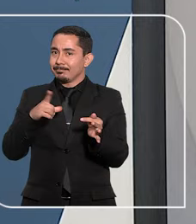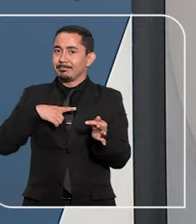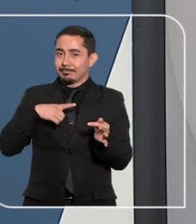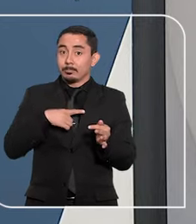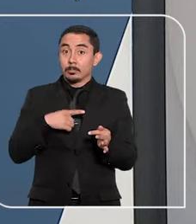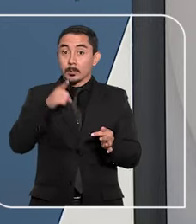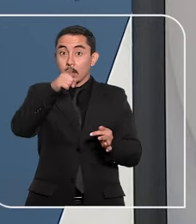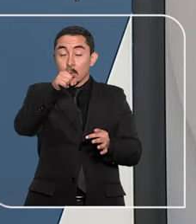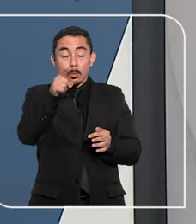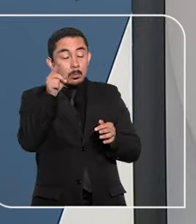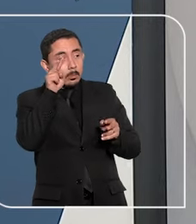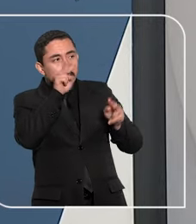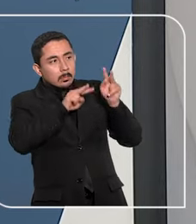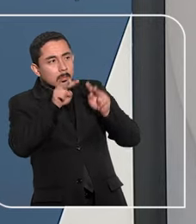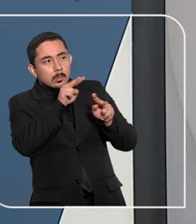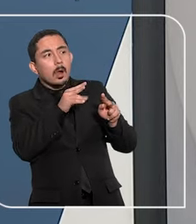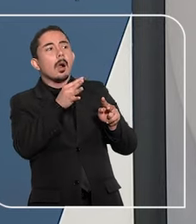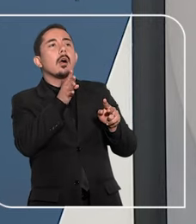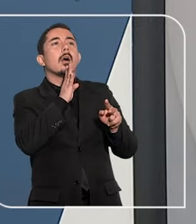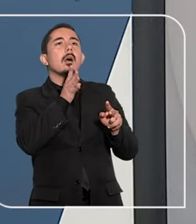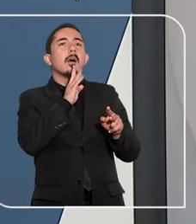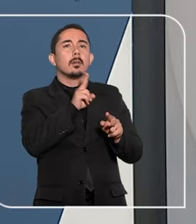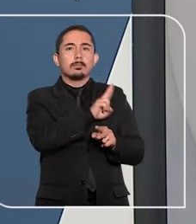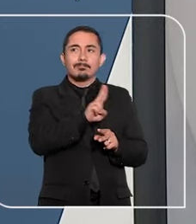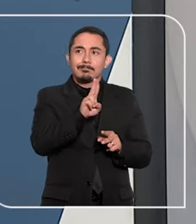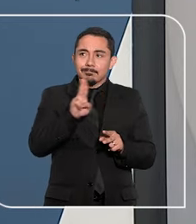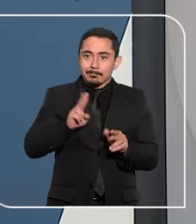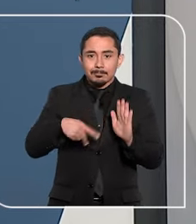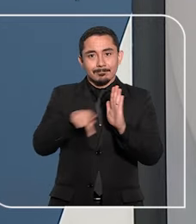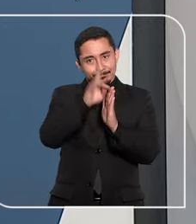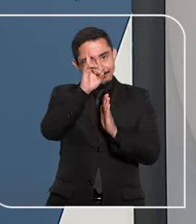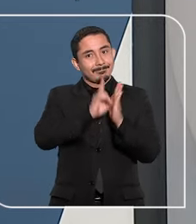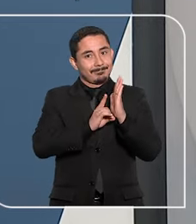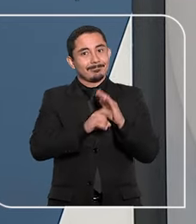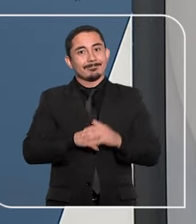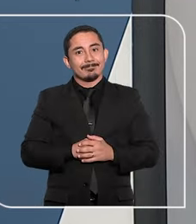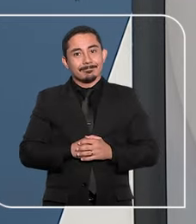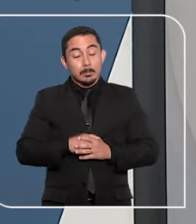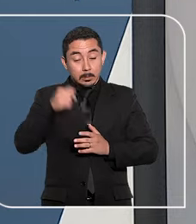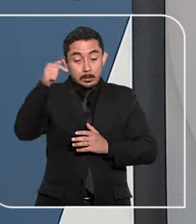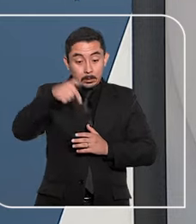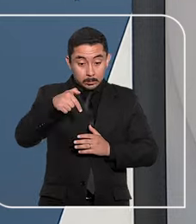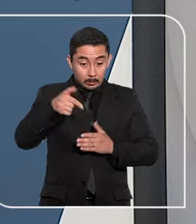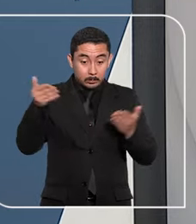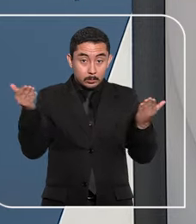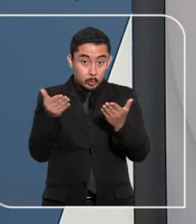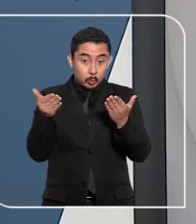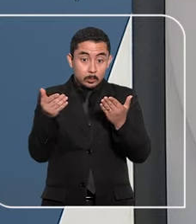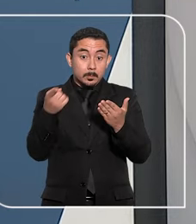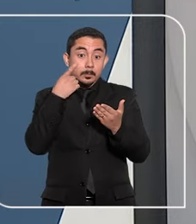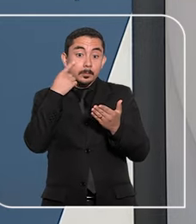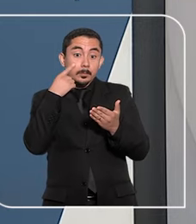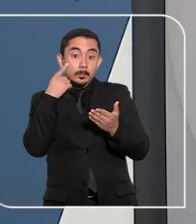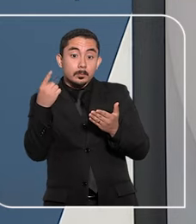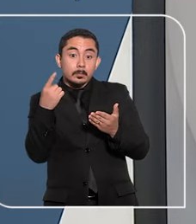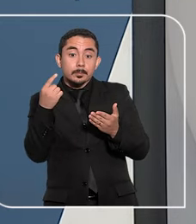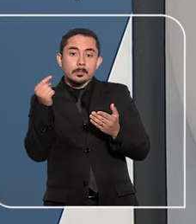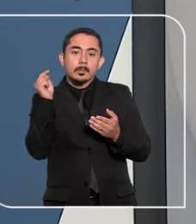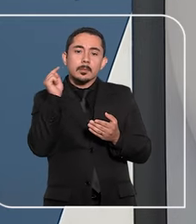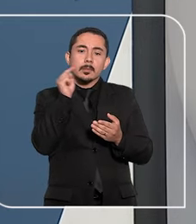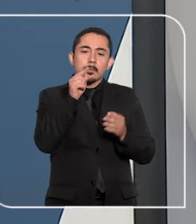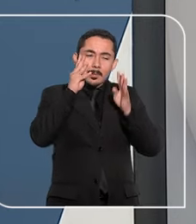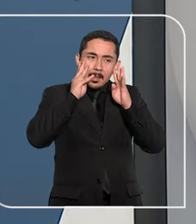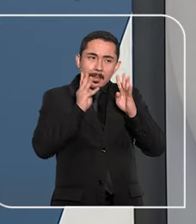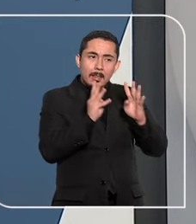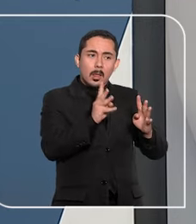simplificada para você que está buscando se familiarizar com o universo do direito. Neste programa, vamos dar uma atenção